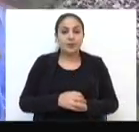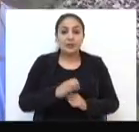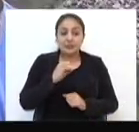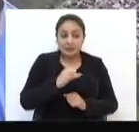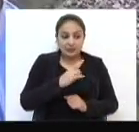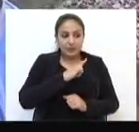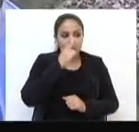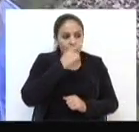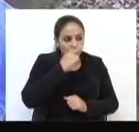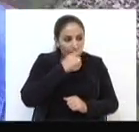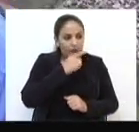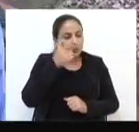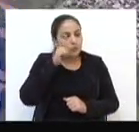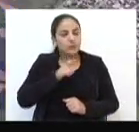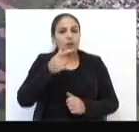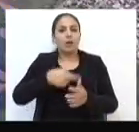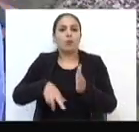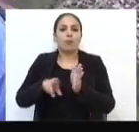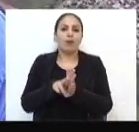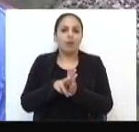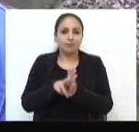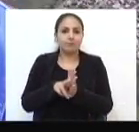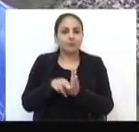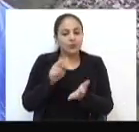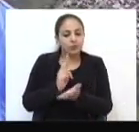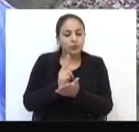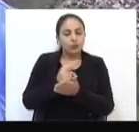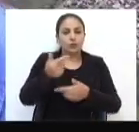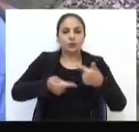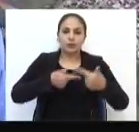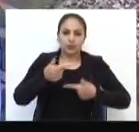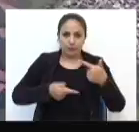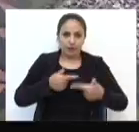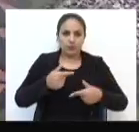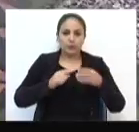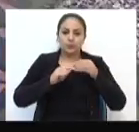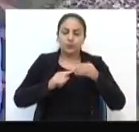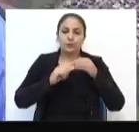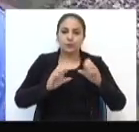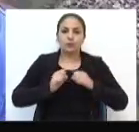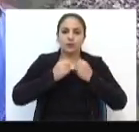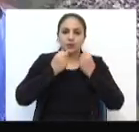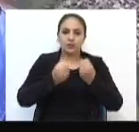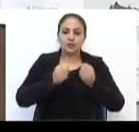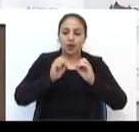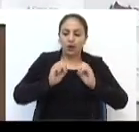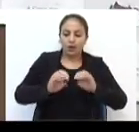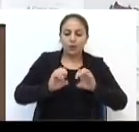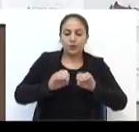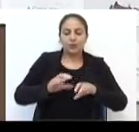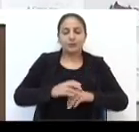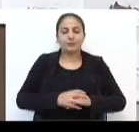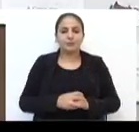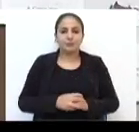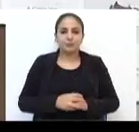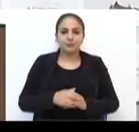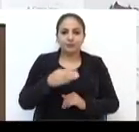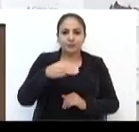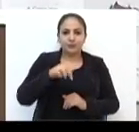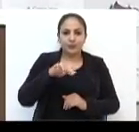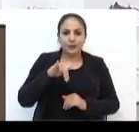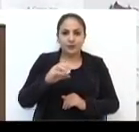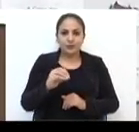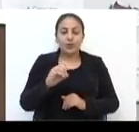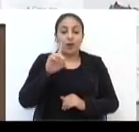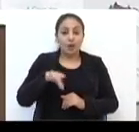primeiro mandato e também continuar, é claro, com esse trabalho, principalmente fortalecendo a educação. Márcio Patussi é